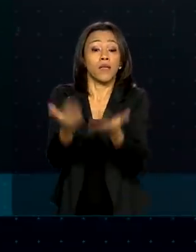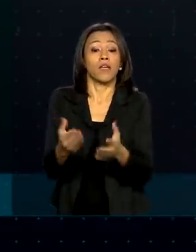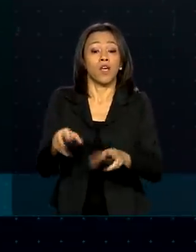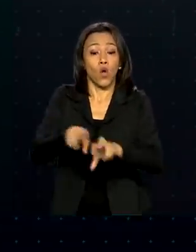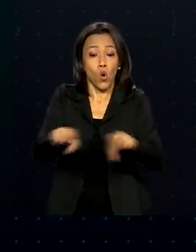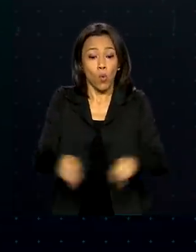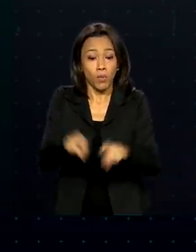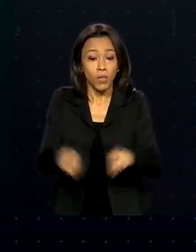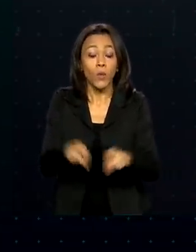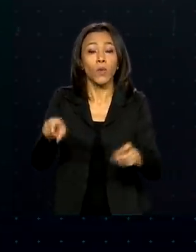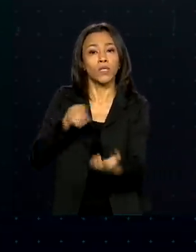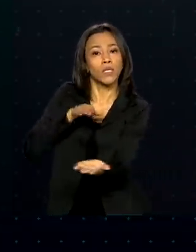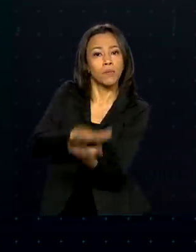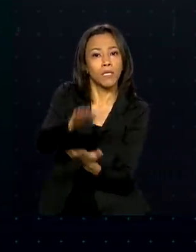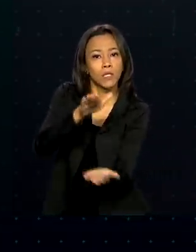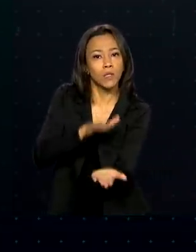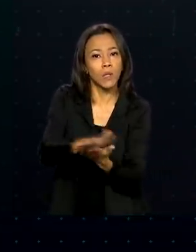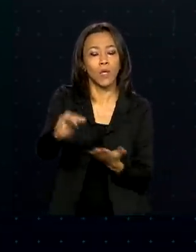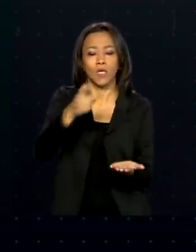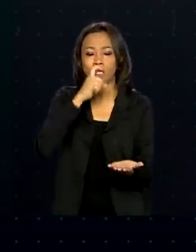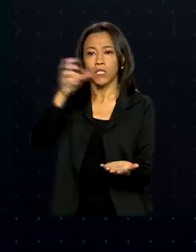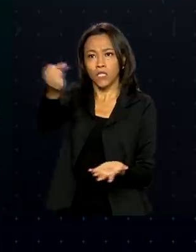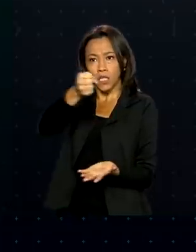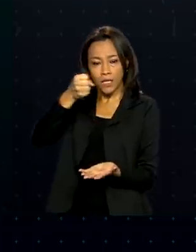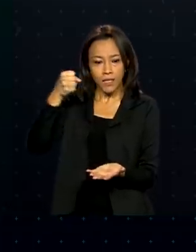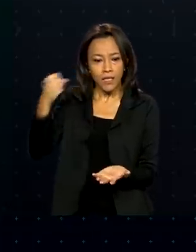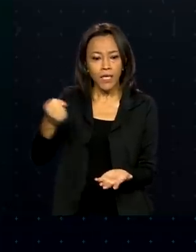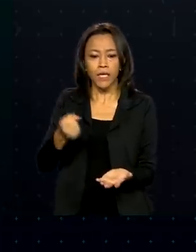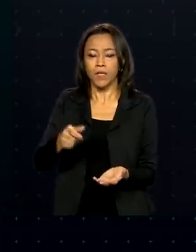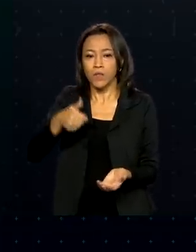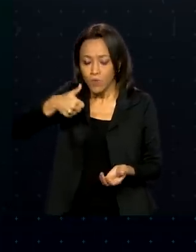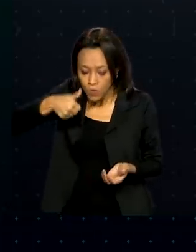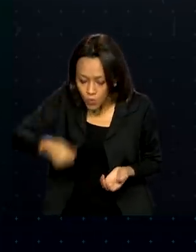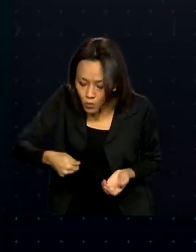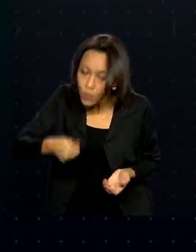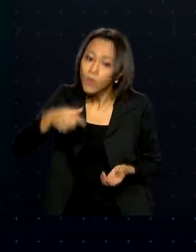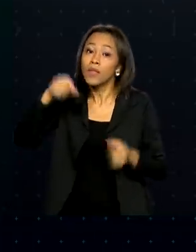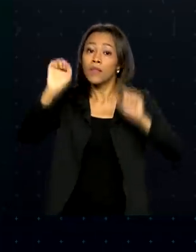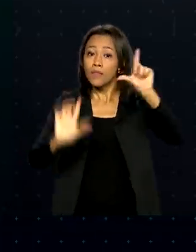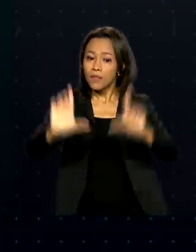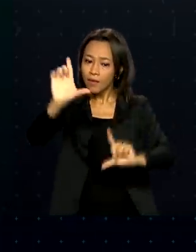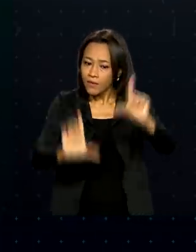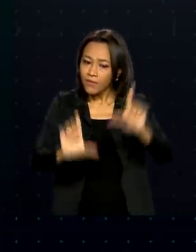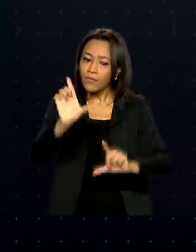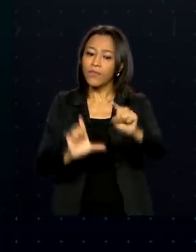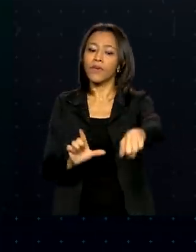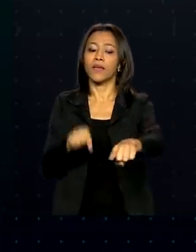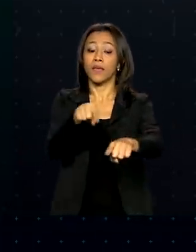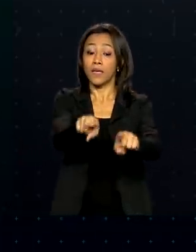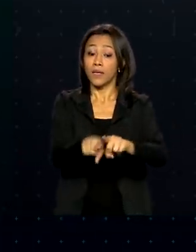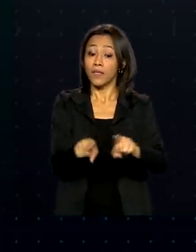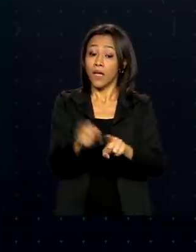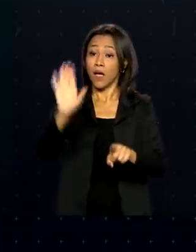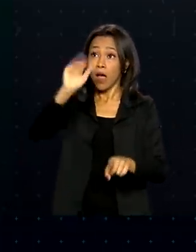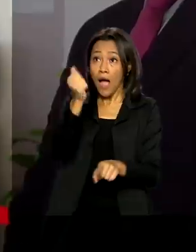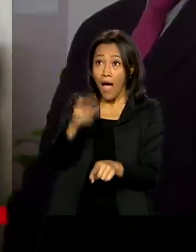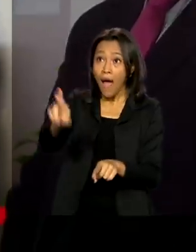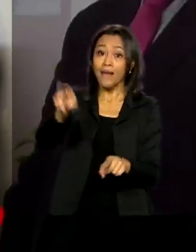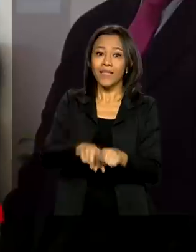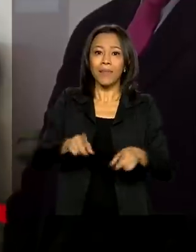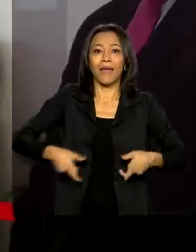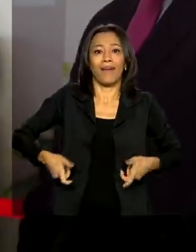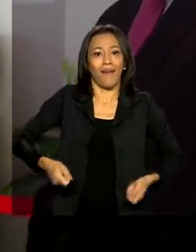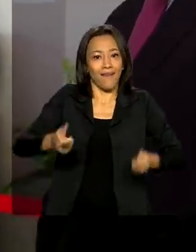impressoras, geladeiras, bebedouros, TVs, ar-condicionado portátil e cadeirinhas para automóvel.